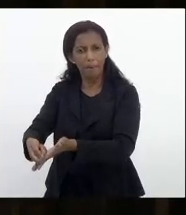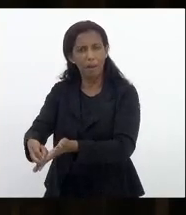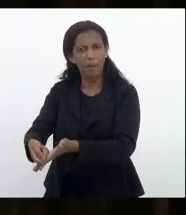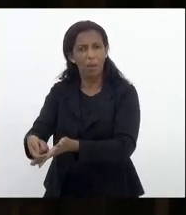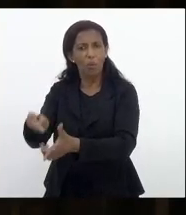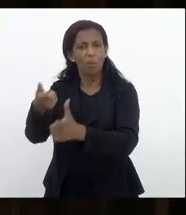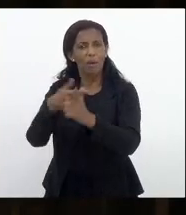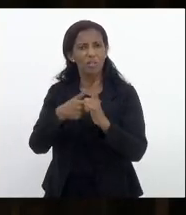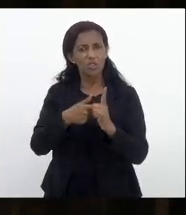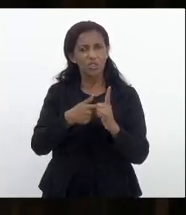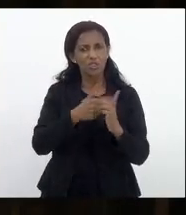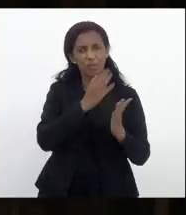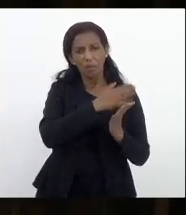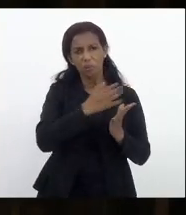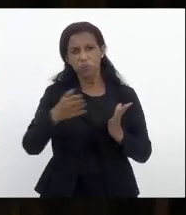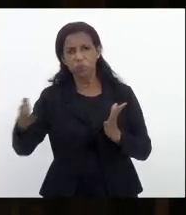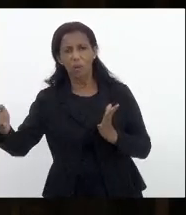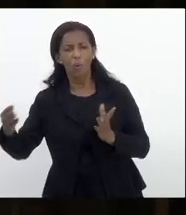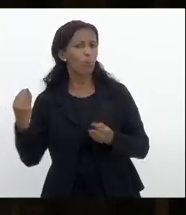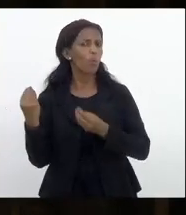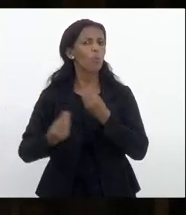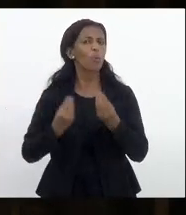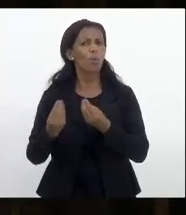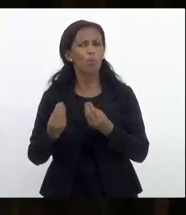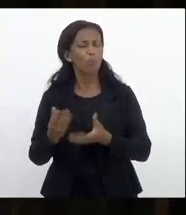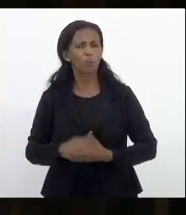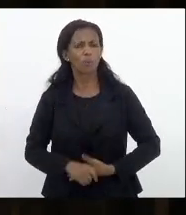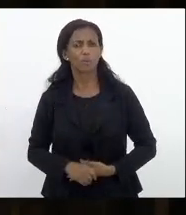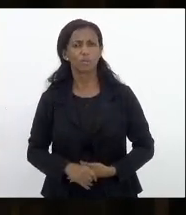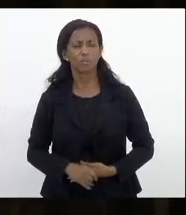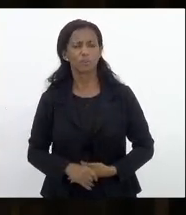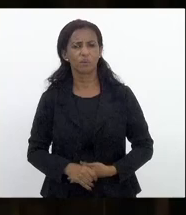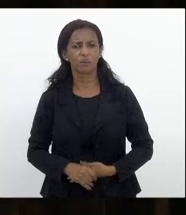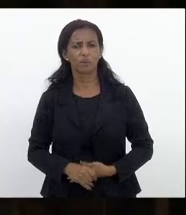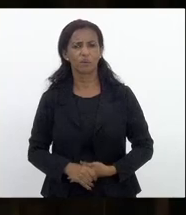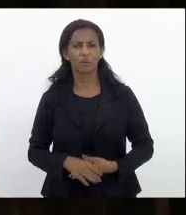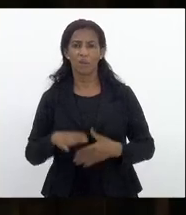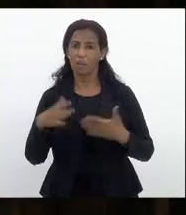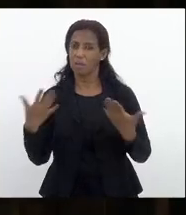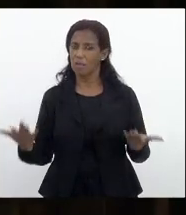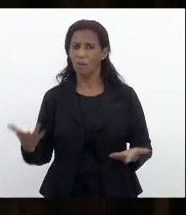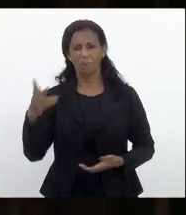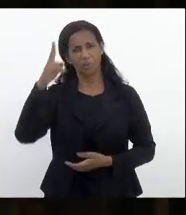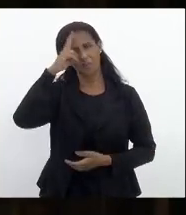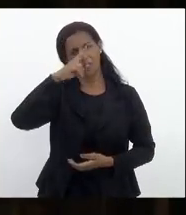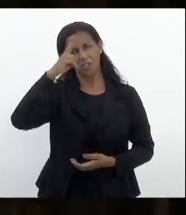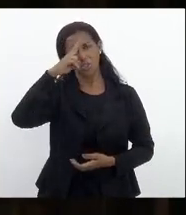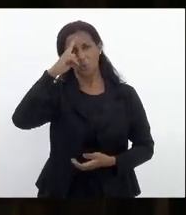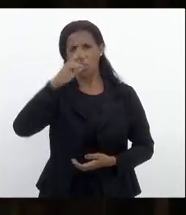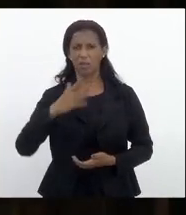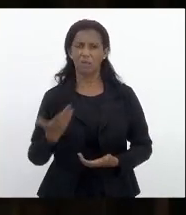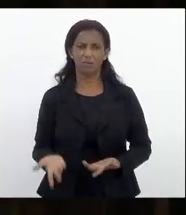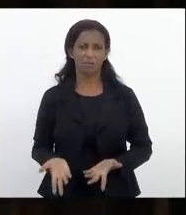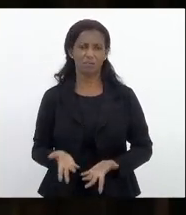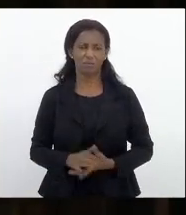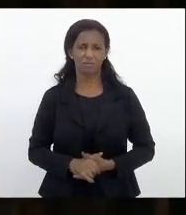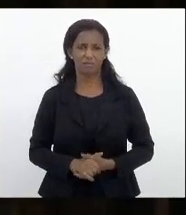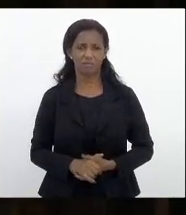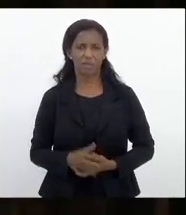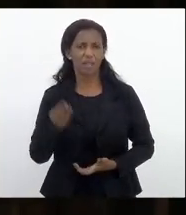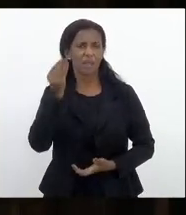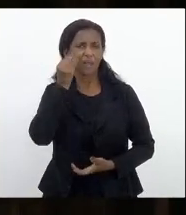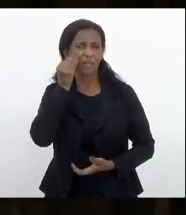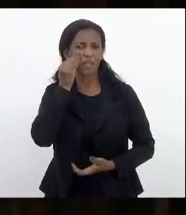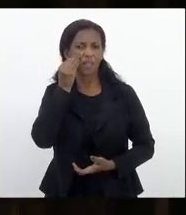recorrente que cálculo é esse então não vamos contar aqui historinha para boi dormir entendeu tentar